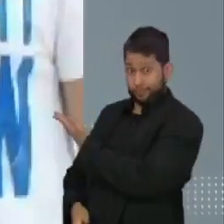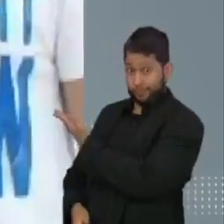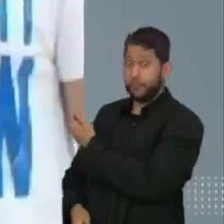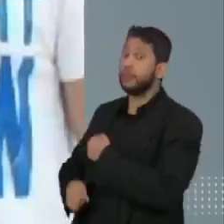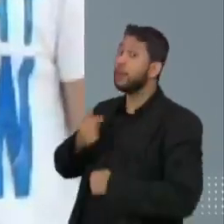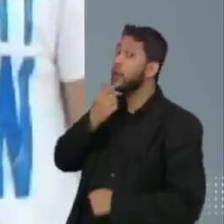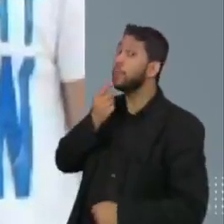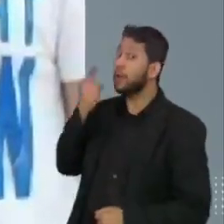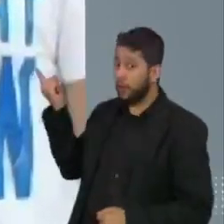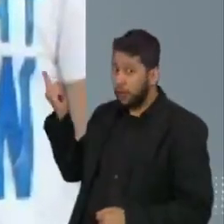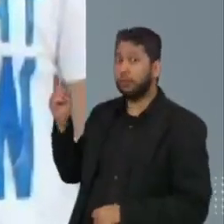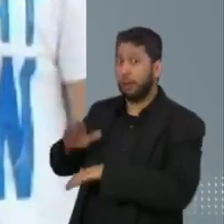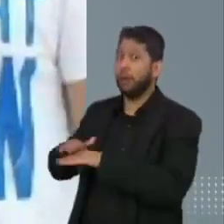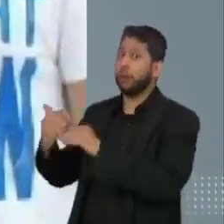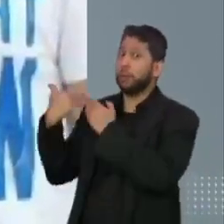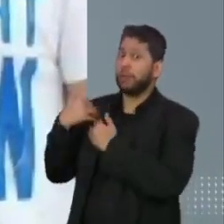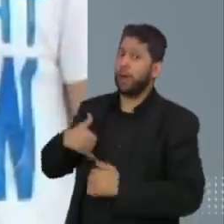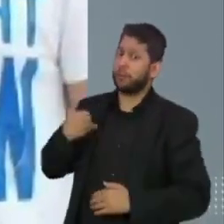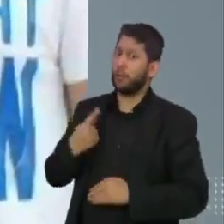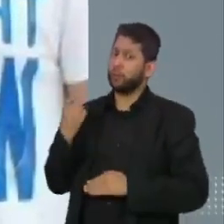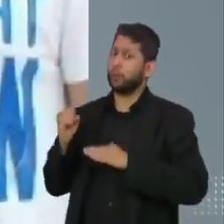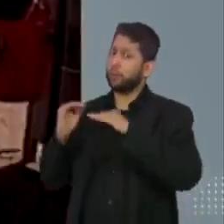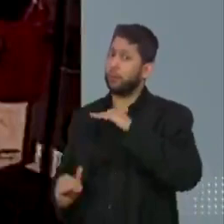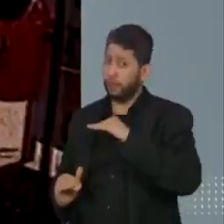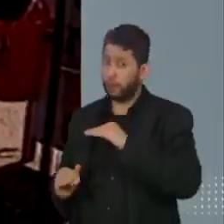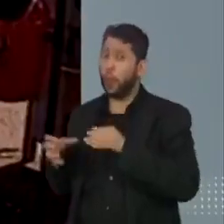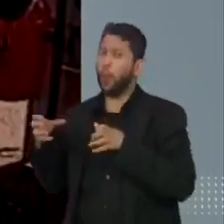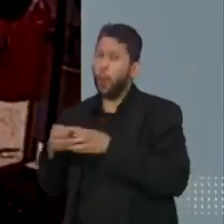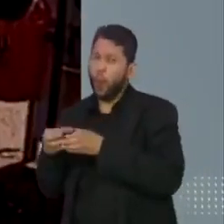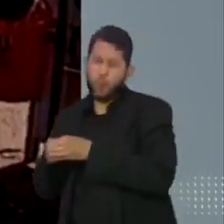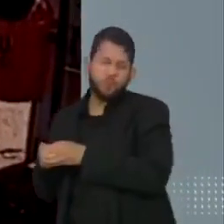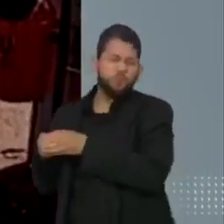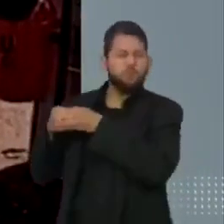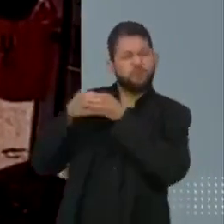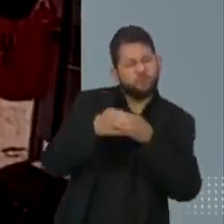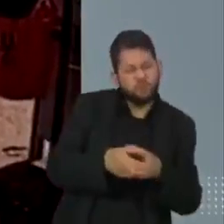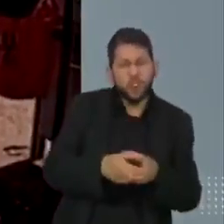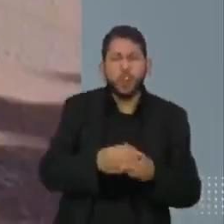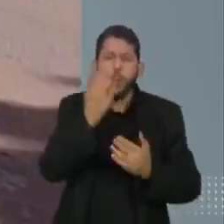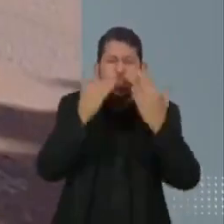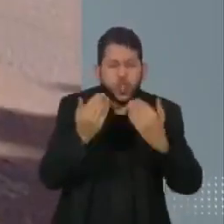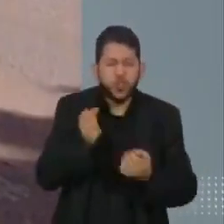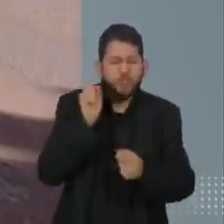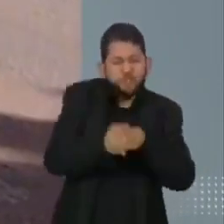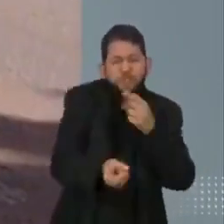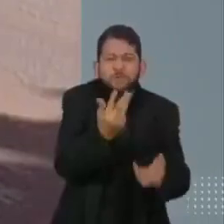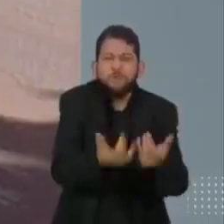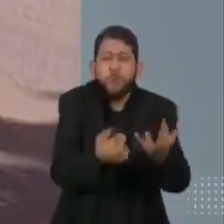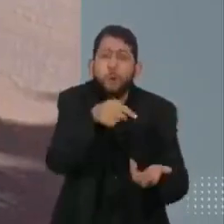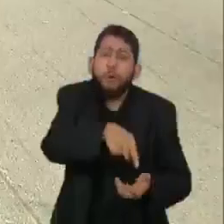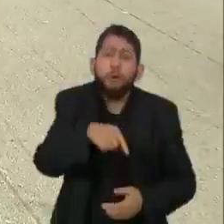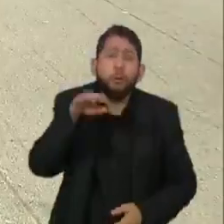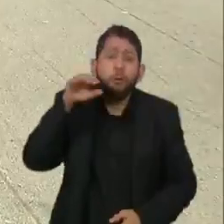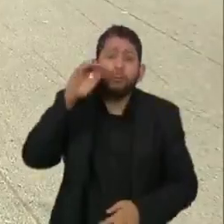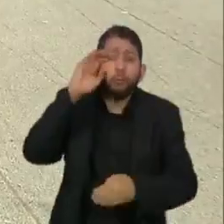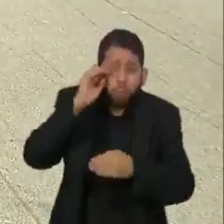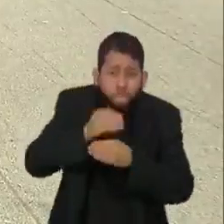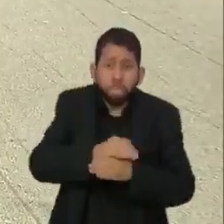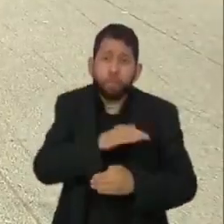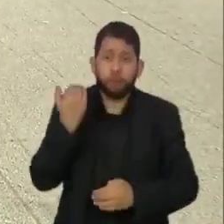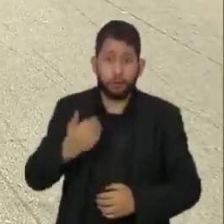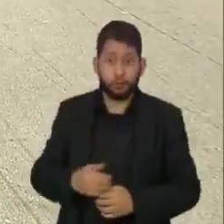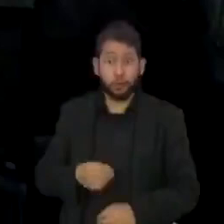Nader de Almeida Júnior era menor de idade e estava no grupo que ateou fogo no indígena enquanto ele dormia. Ele ocupou um cargo